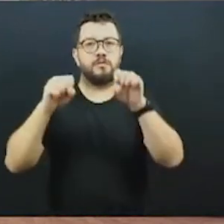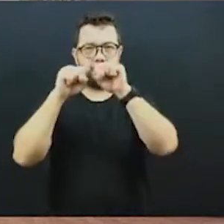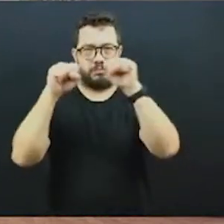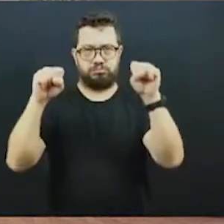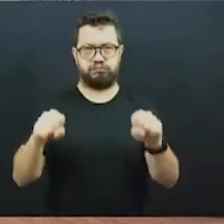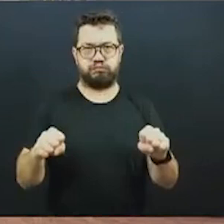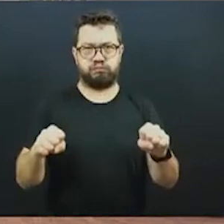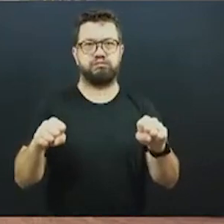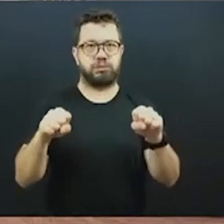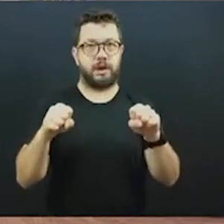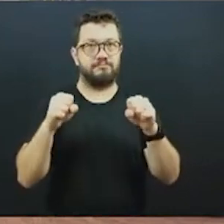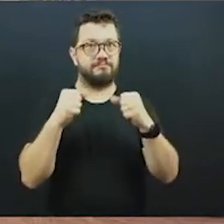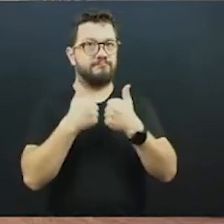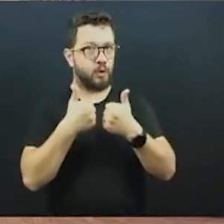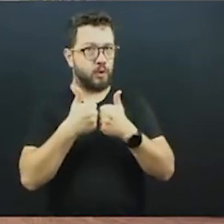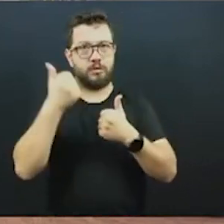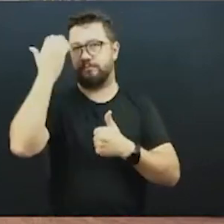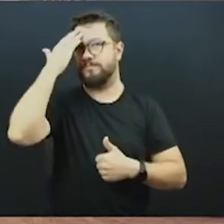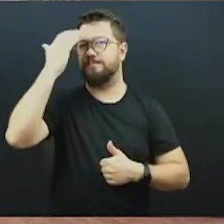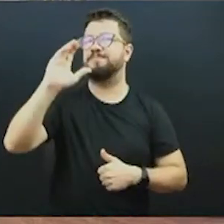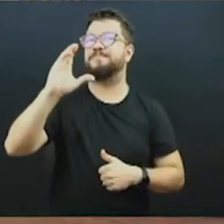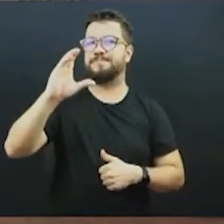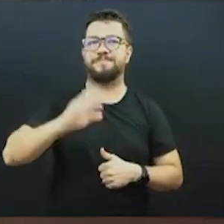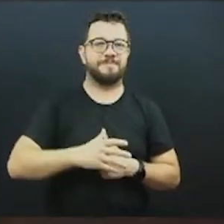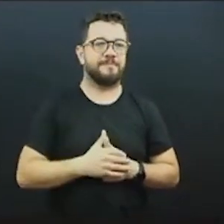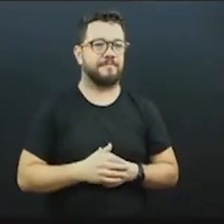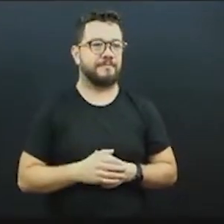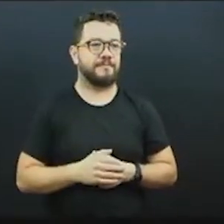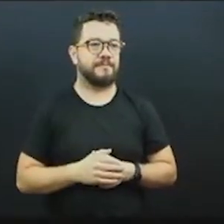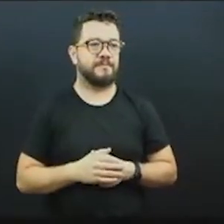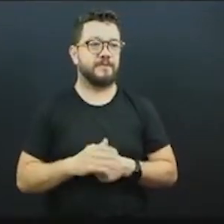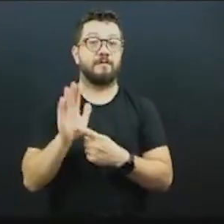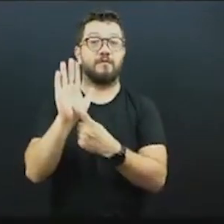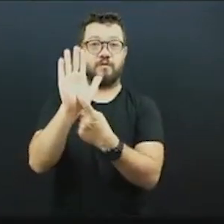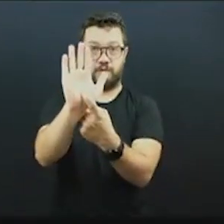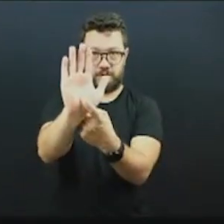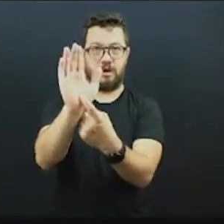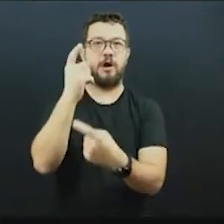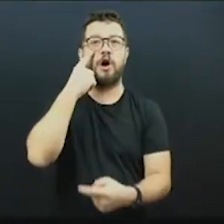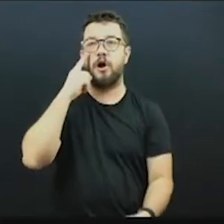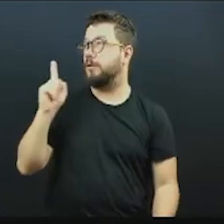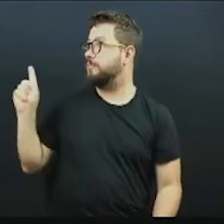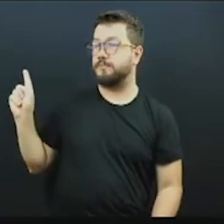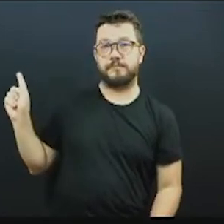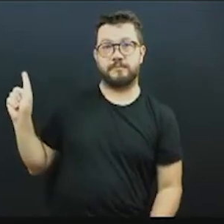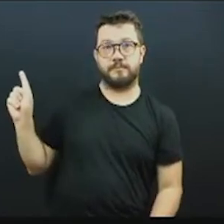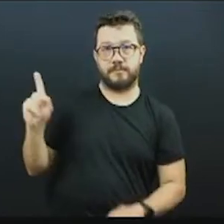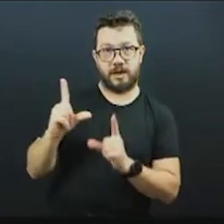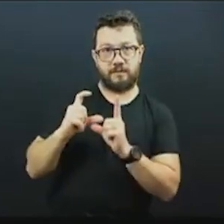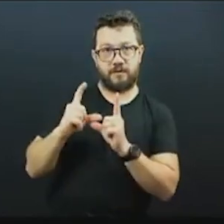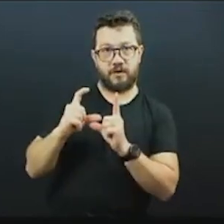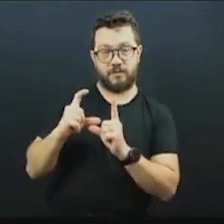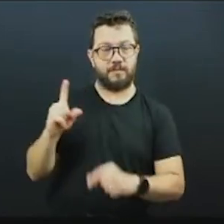Até gostar de passar aqui uma foto, por favor, vereadores. Então, aqui, isso aqui é no site da agência